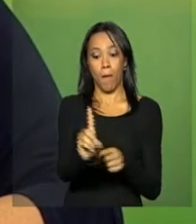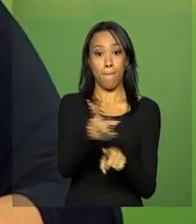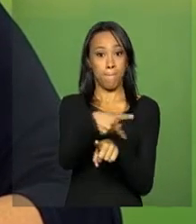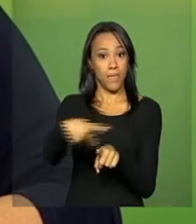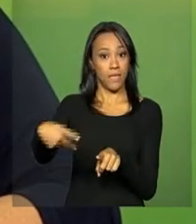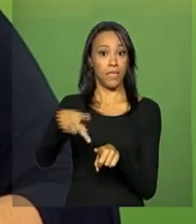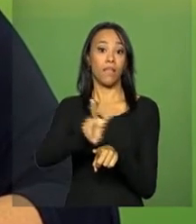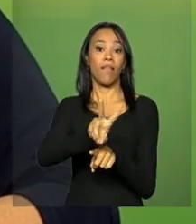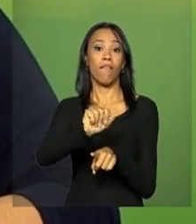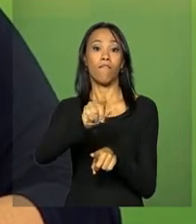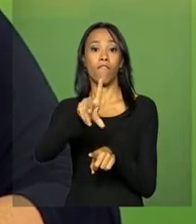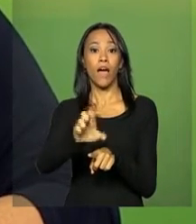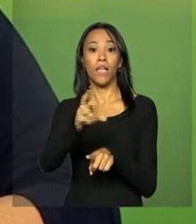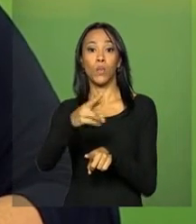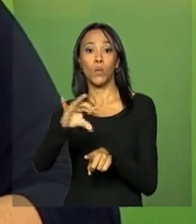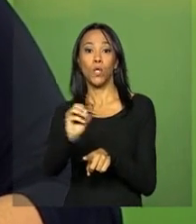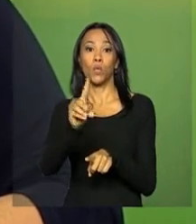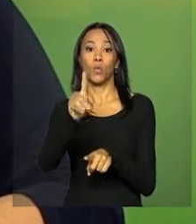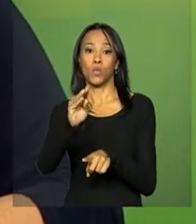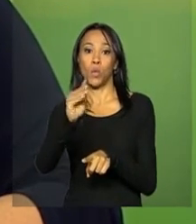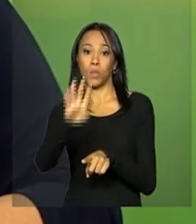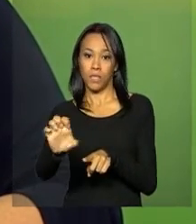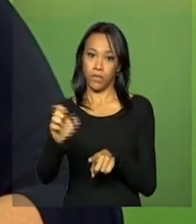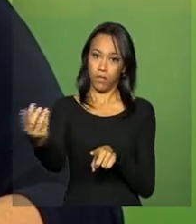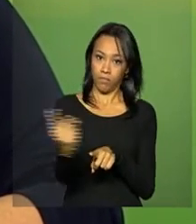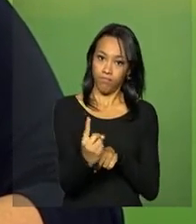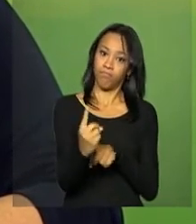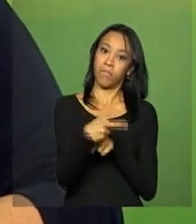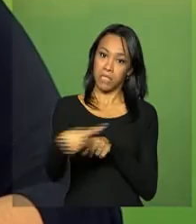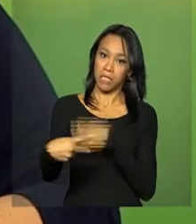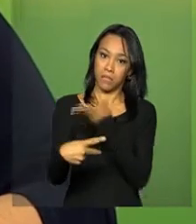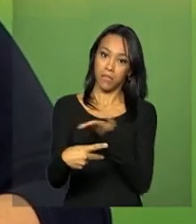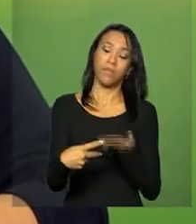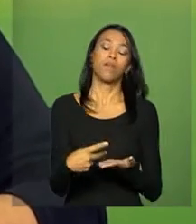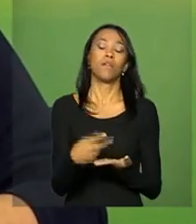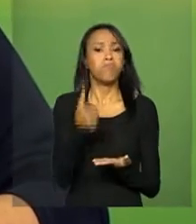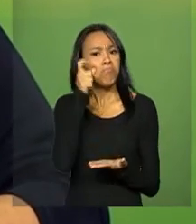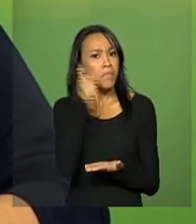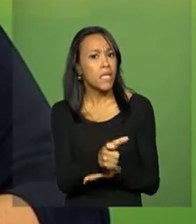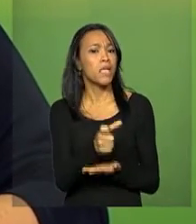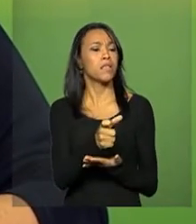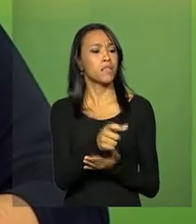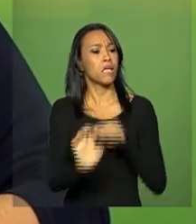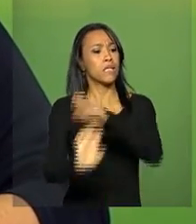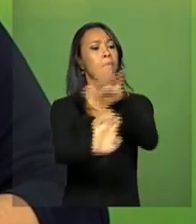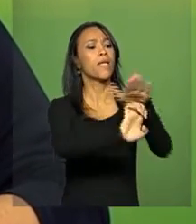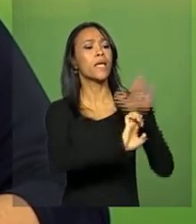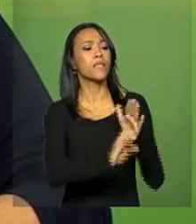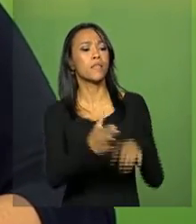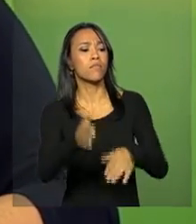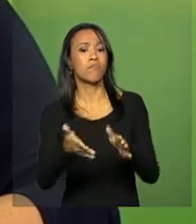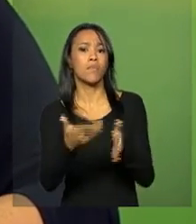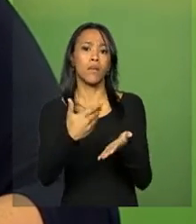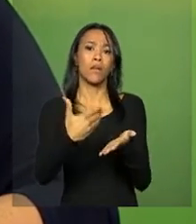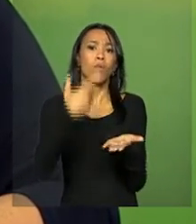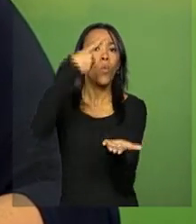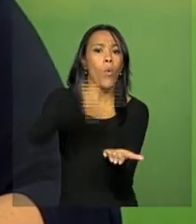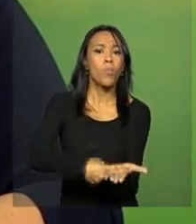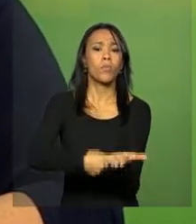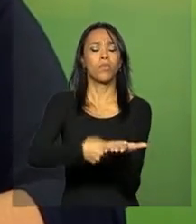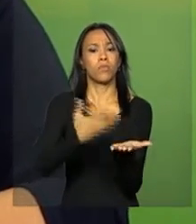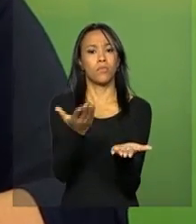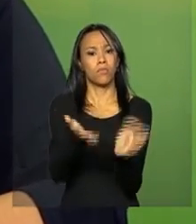Rio Doce, doutor Murilo, que sanitizou com toda a objetividade e o interesse das empresas de apresentarem, de fazerem um acordo,